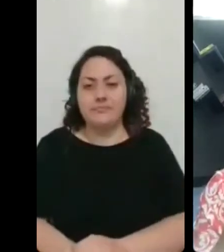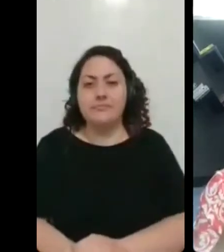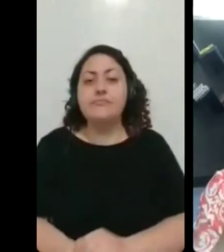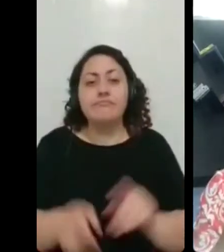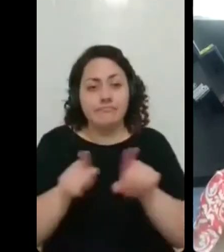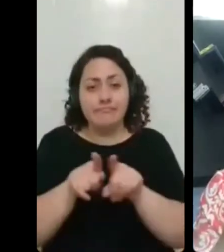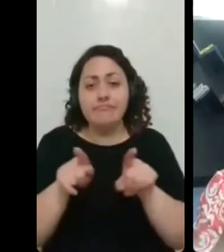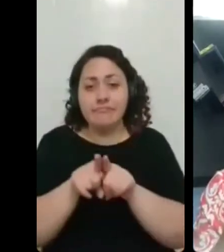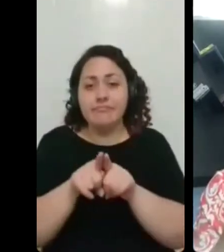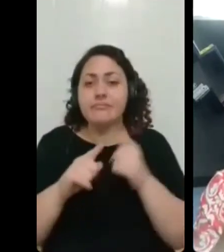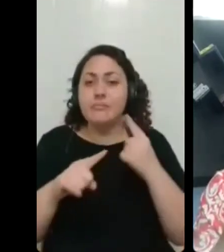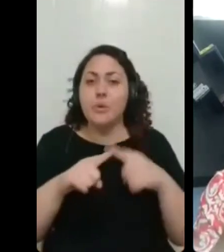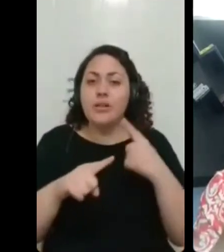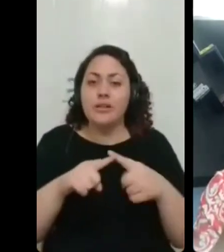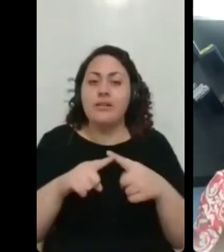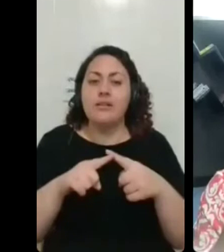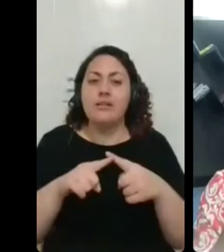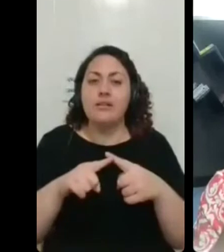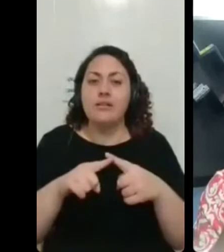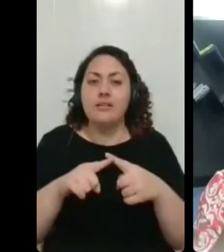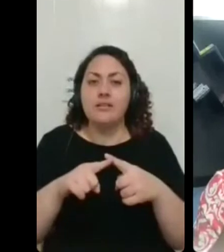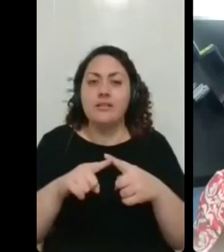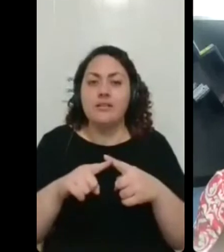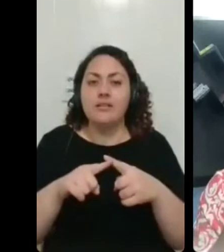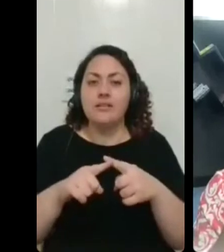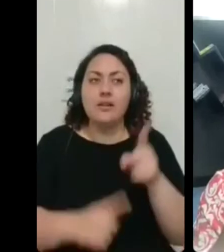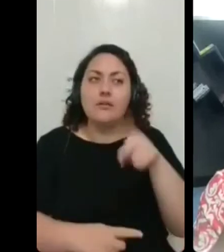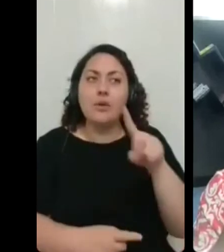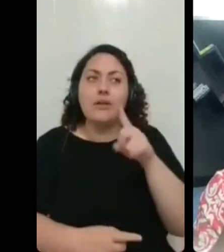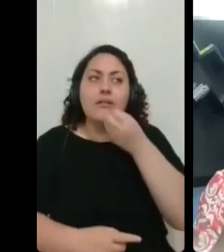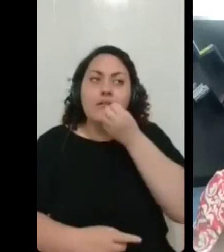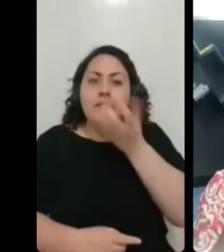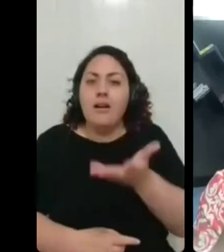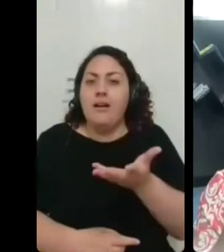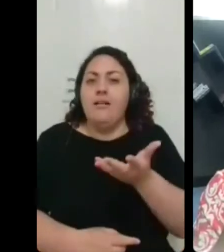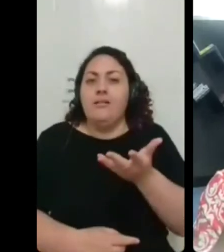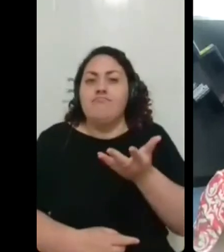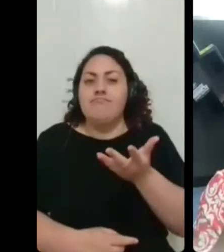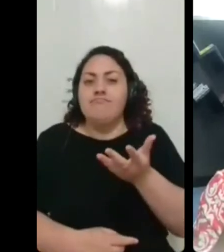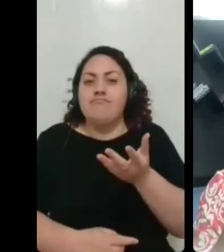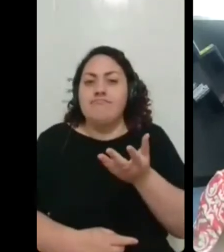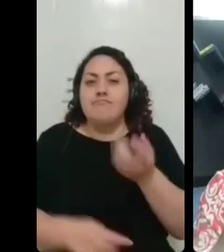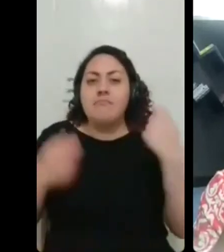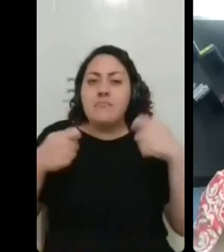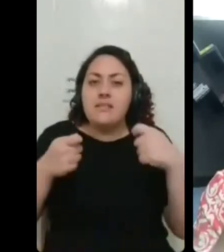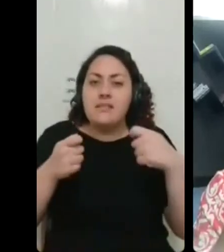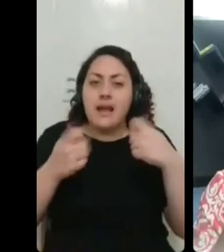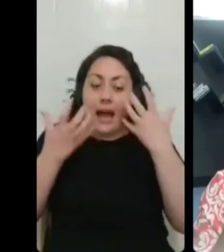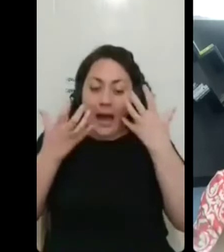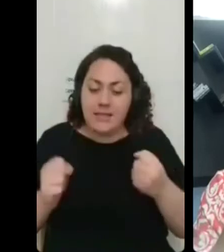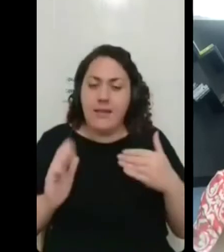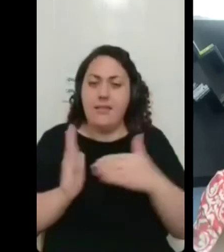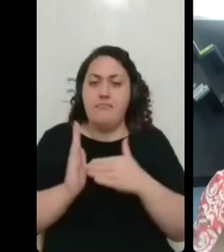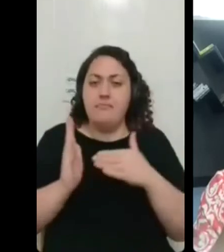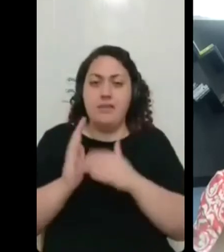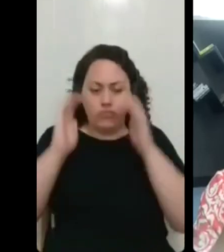colocarem acho que muito essa mensagem de poder se respeitar no seu limite no seu tempo